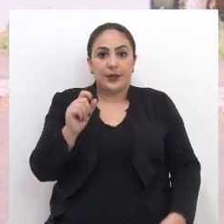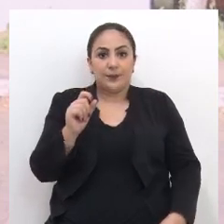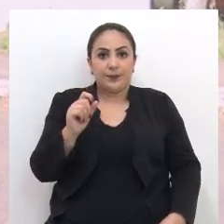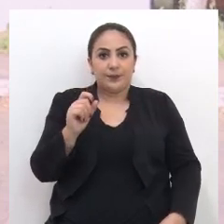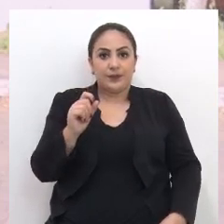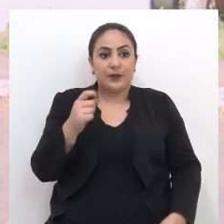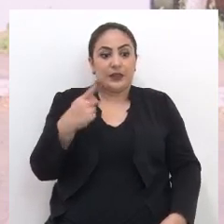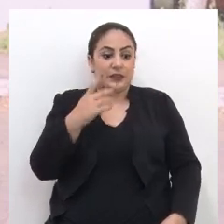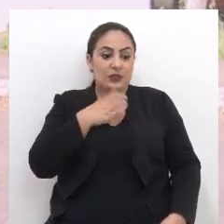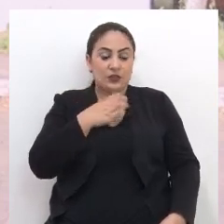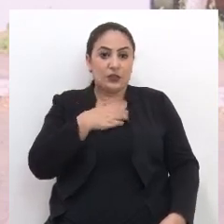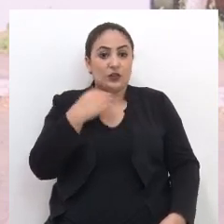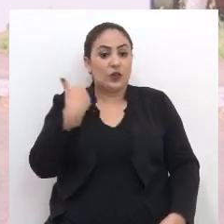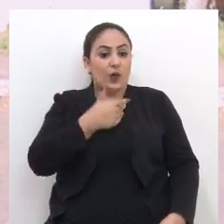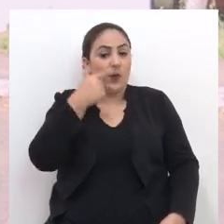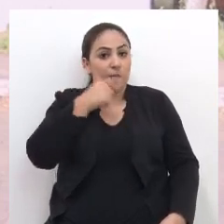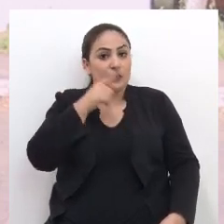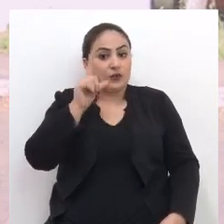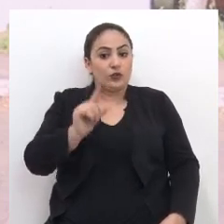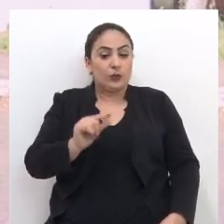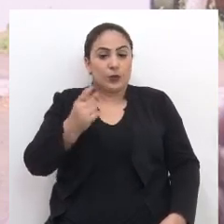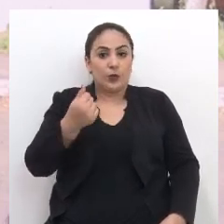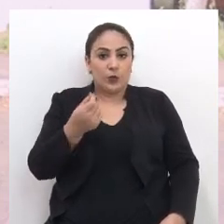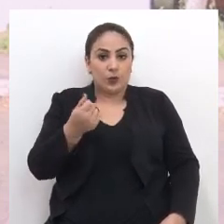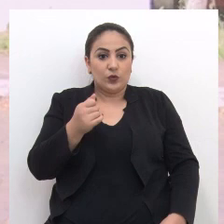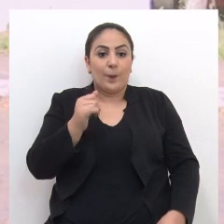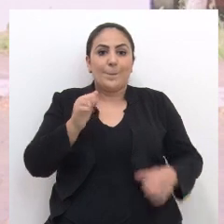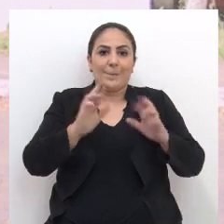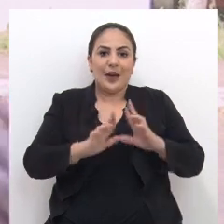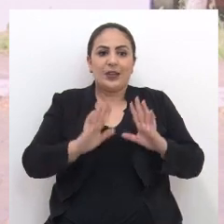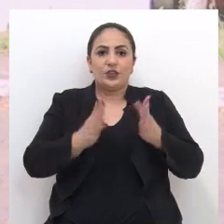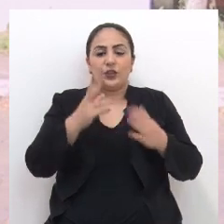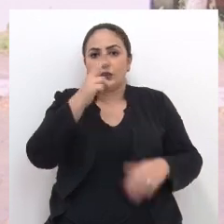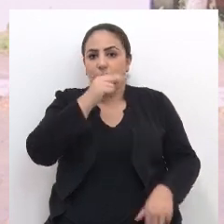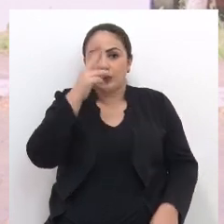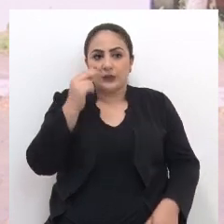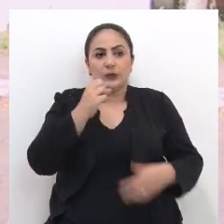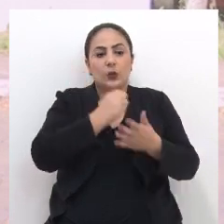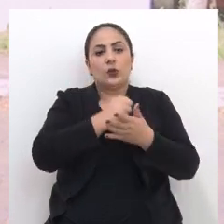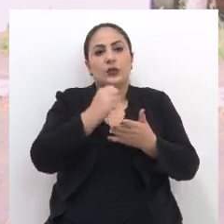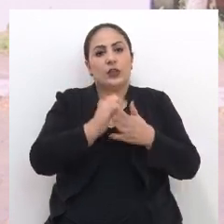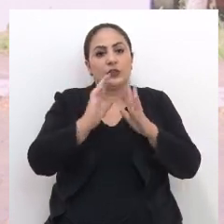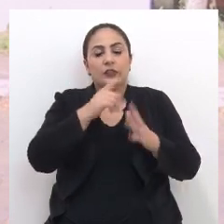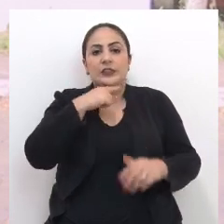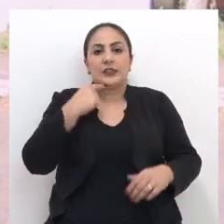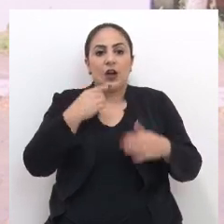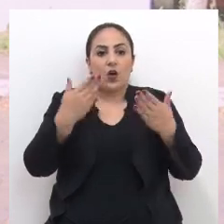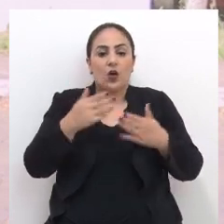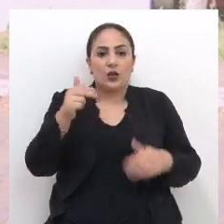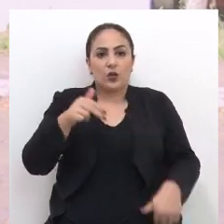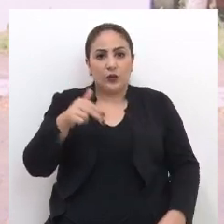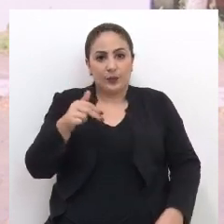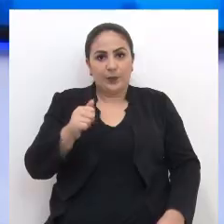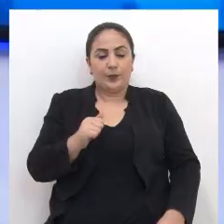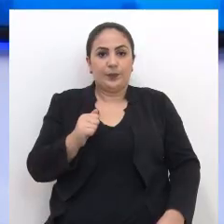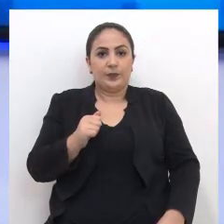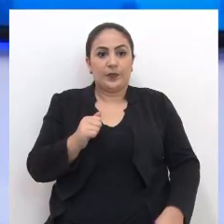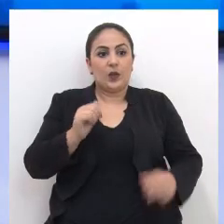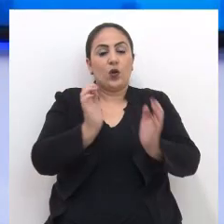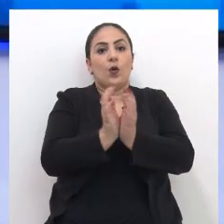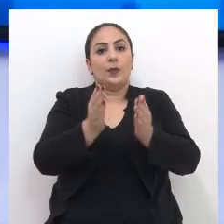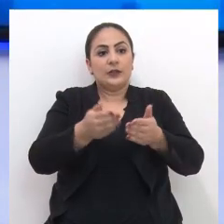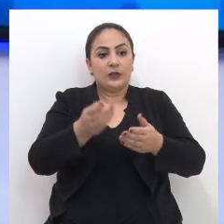desta forma, nós estaremos amenizando o custo, porque já é uma área do município, e o contrato vence agora em novembro desse Ambulatório.